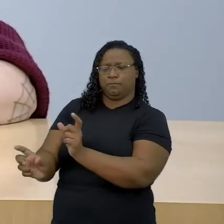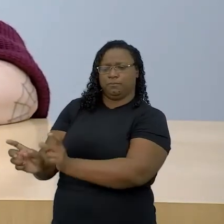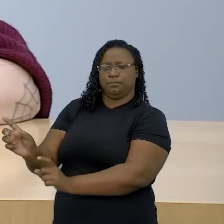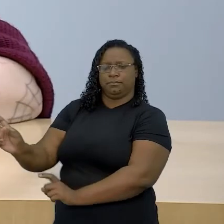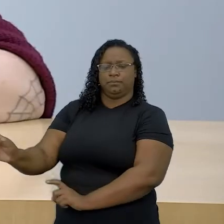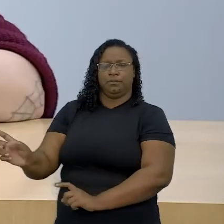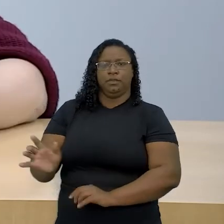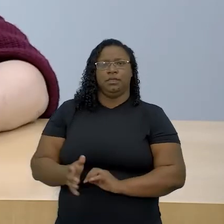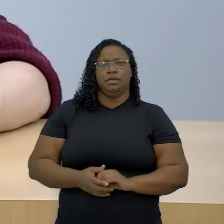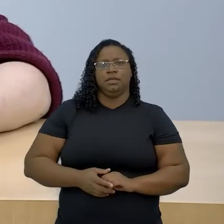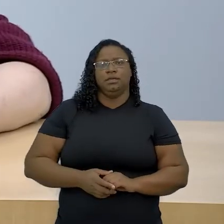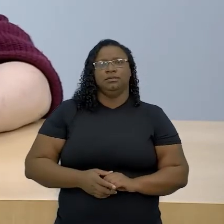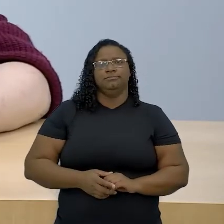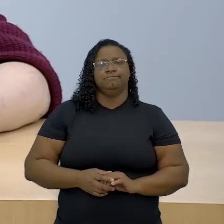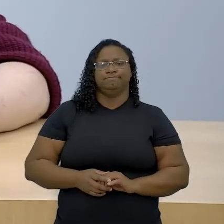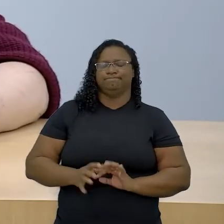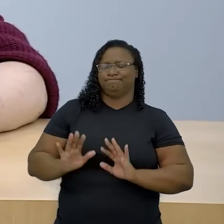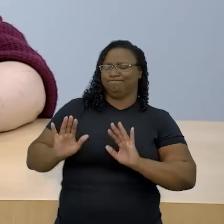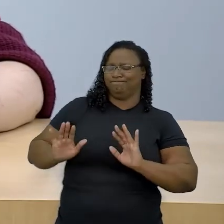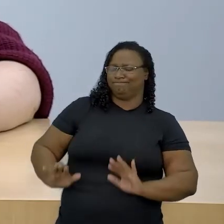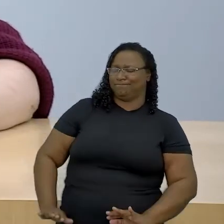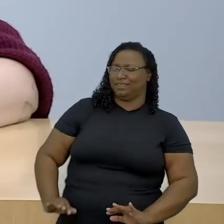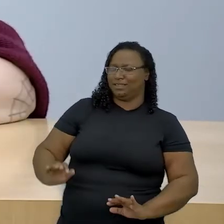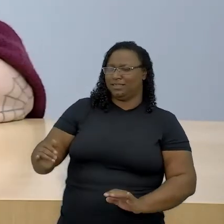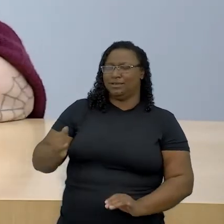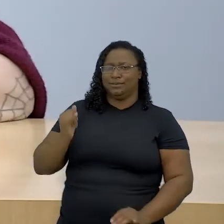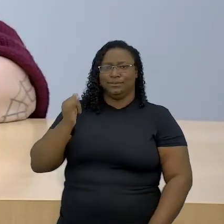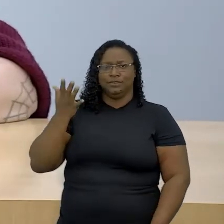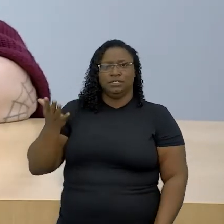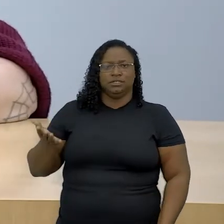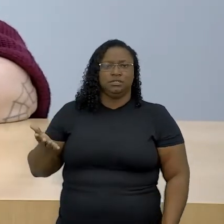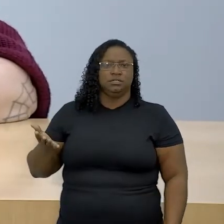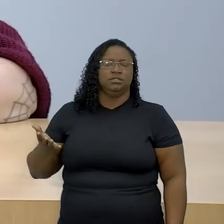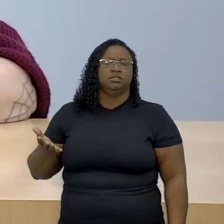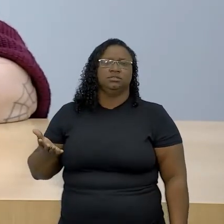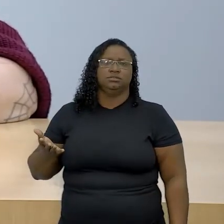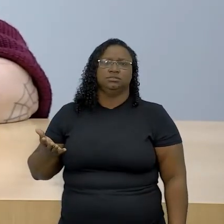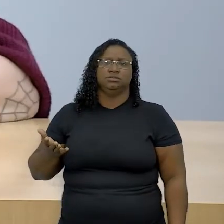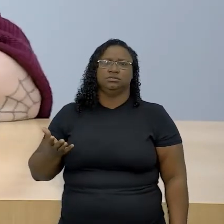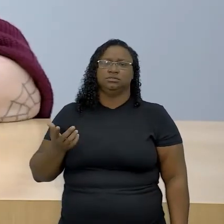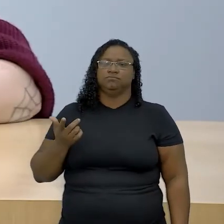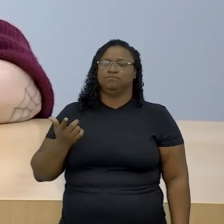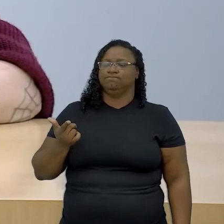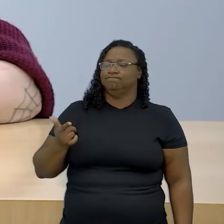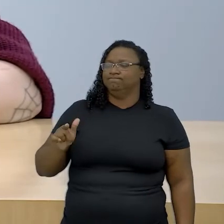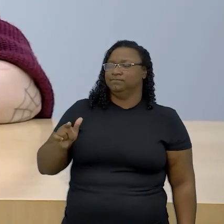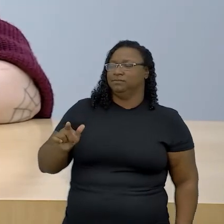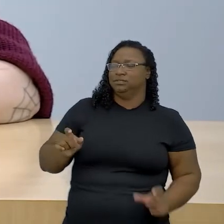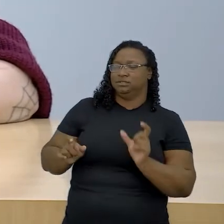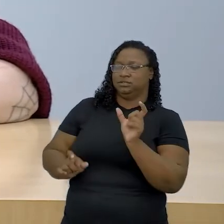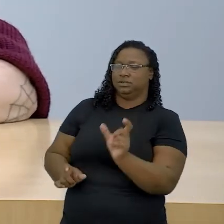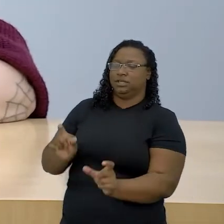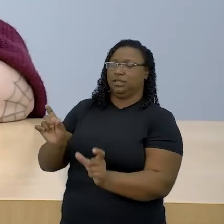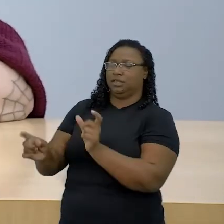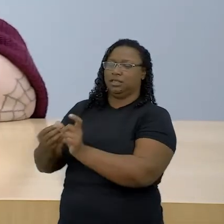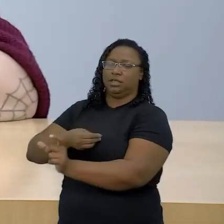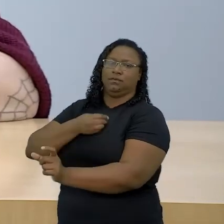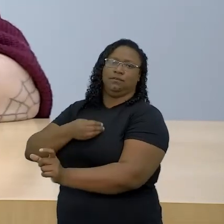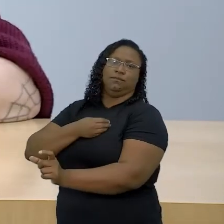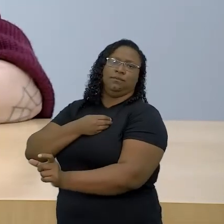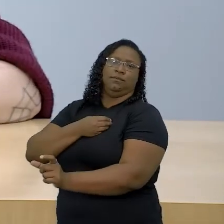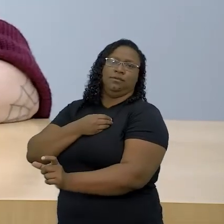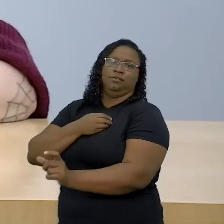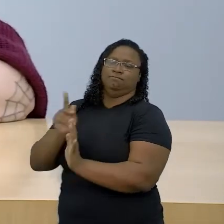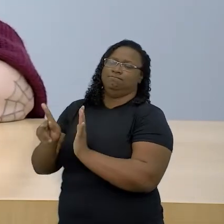consideradas como menos importantes, passam a existir não mais como vidas humanas, e, portanto,